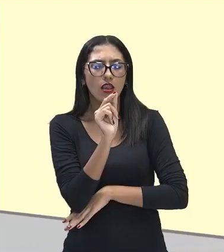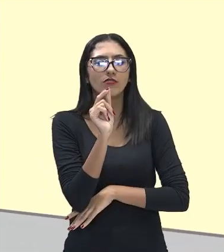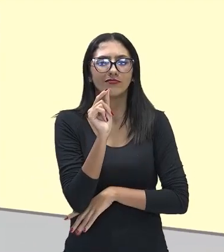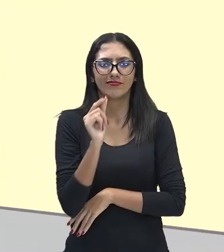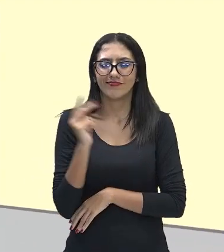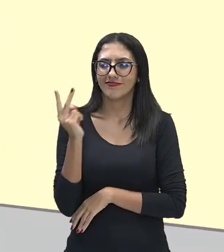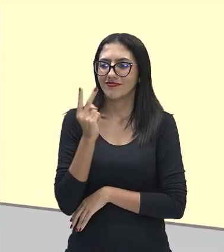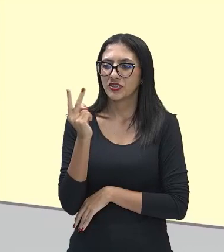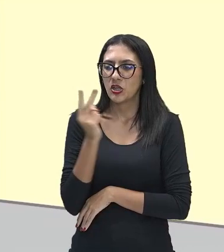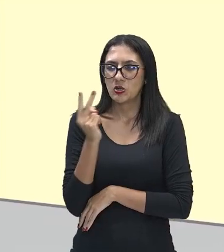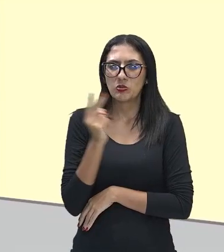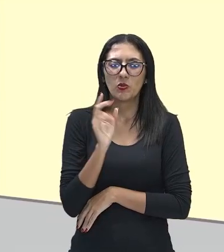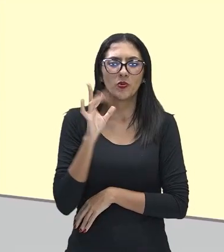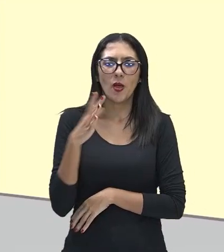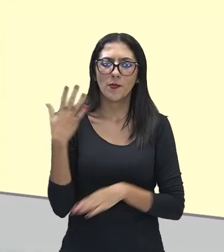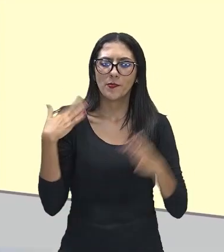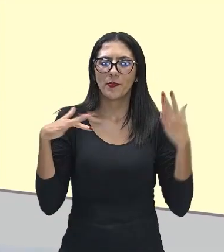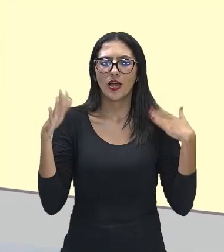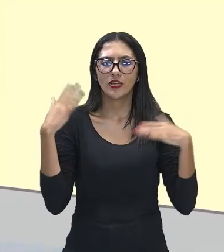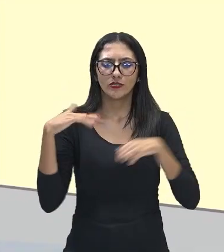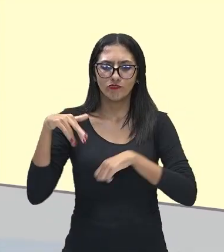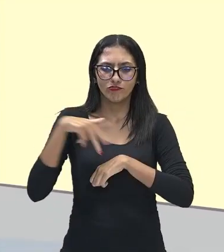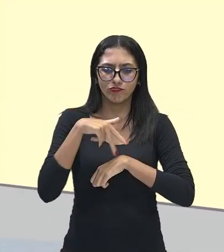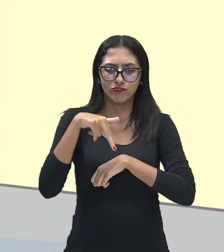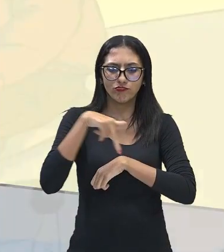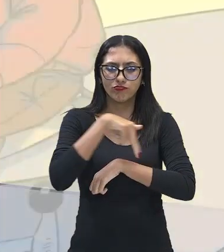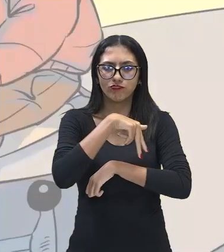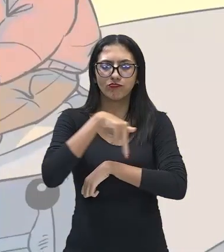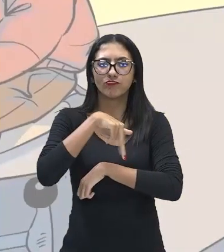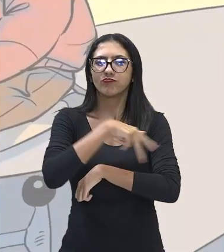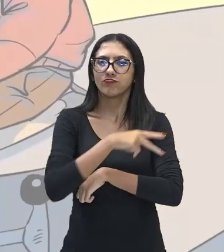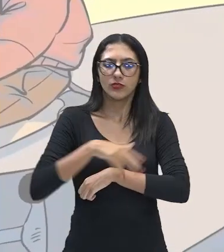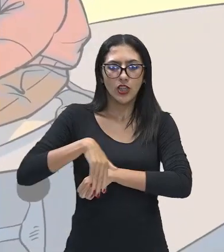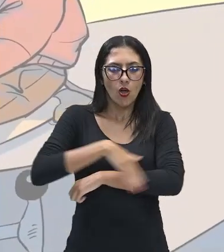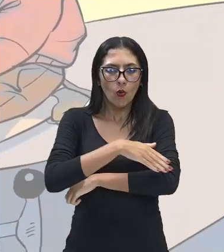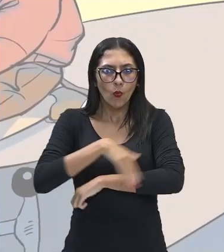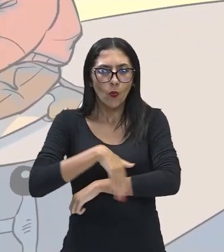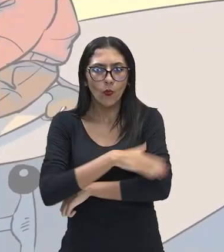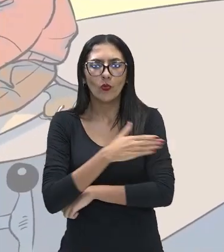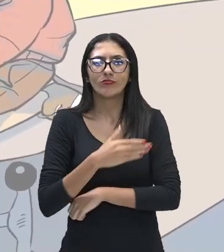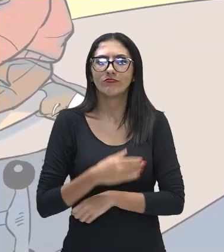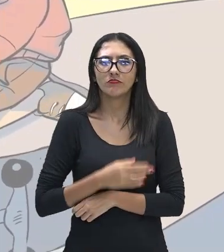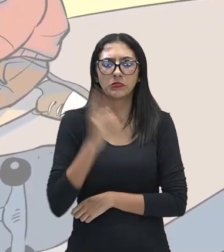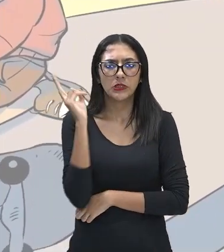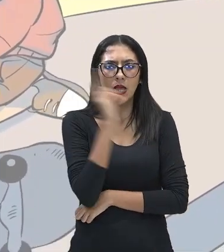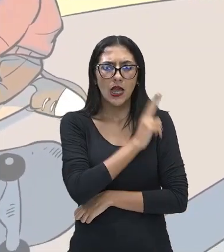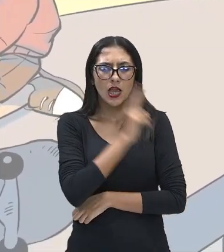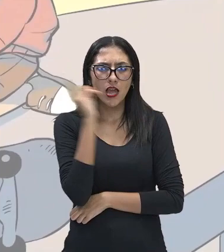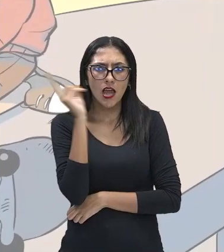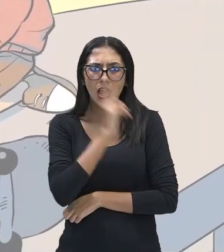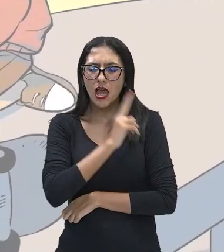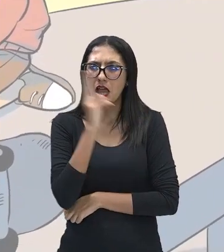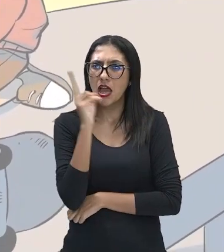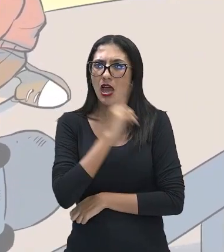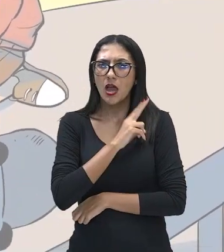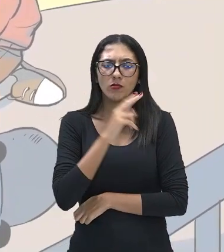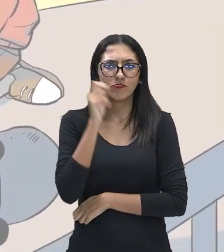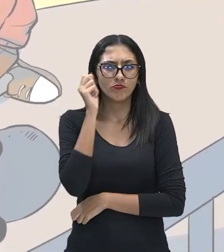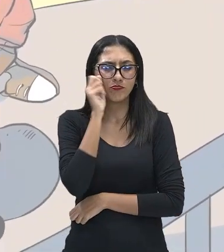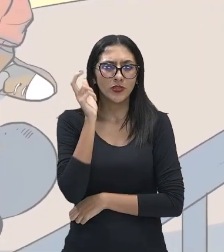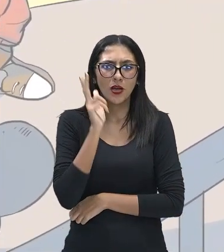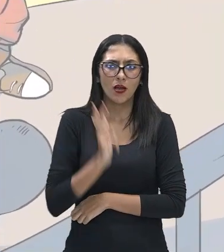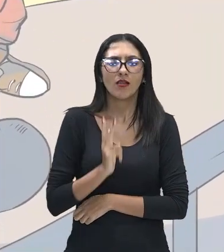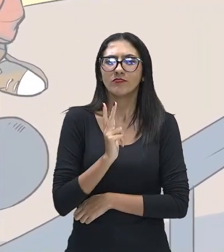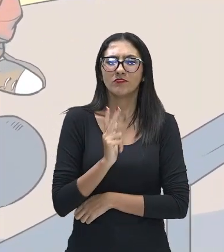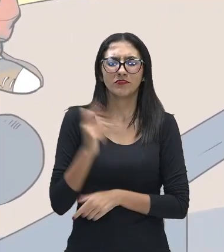deslizam de patinete pelas calçadas da rua. Vão cegos de velocidade. Mesmo que quebrem o